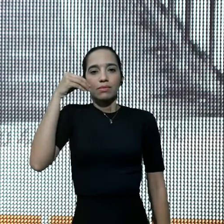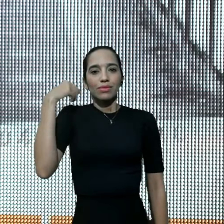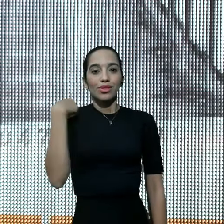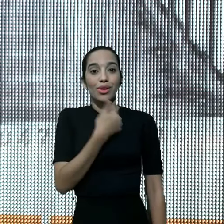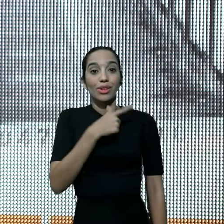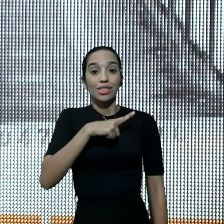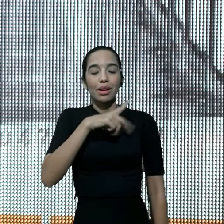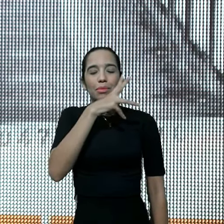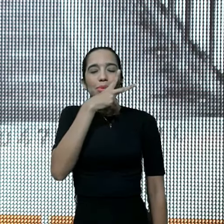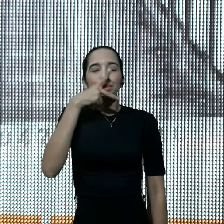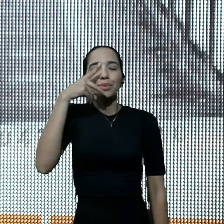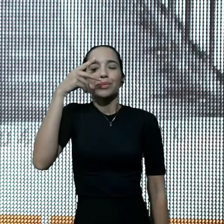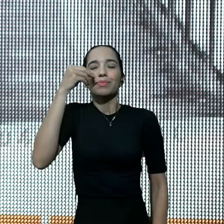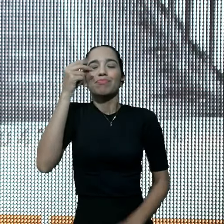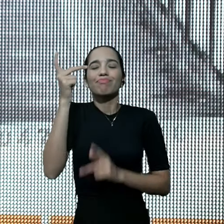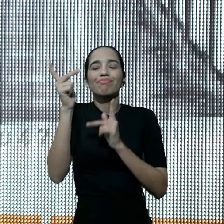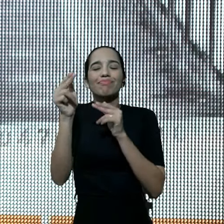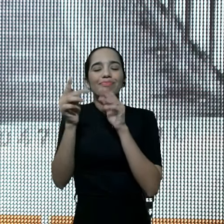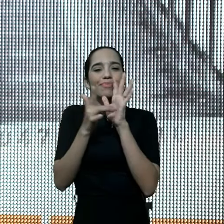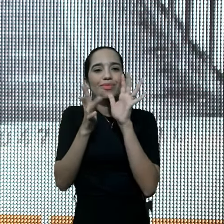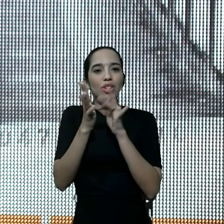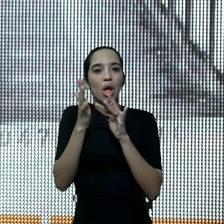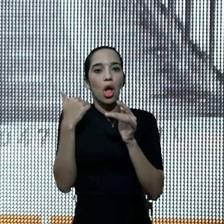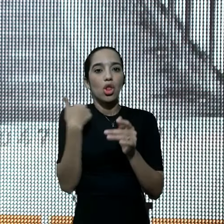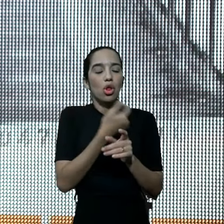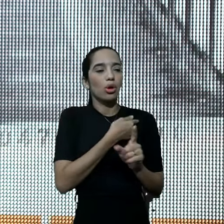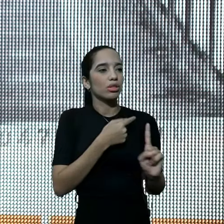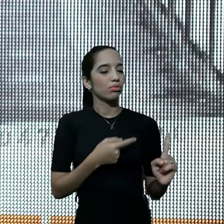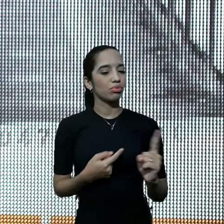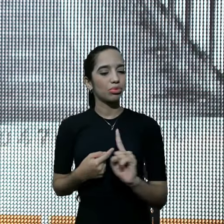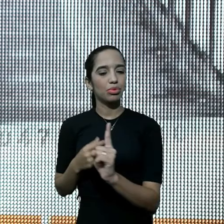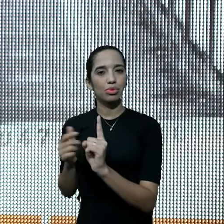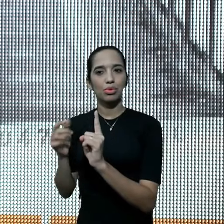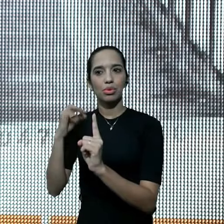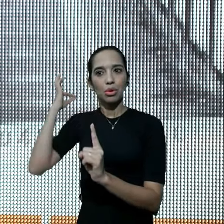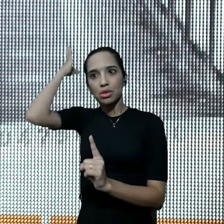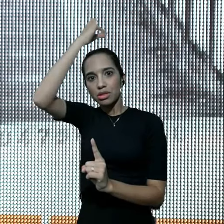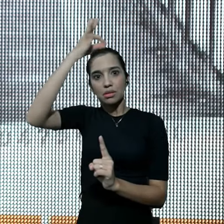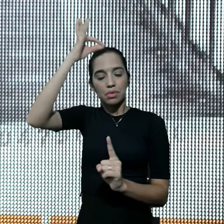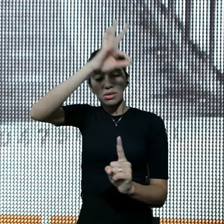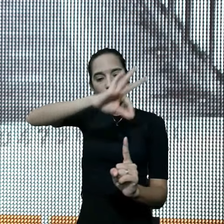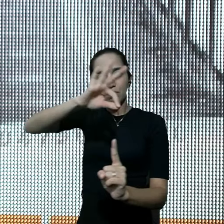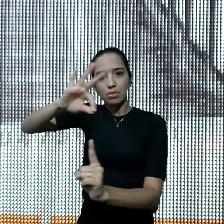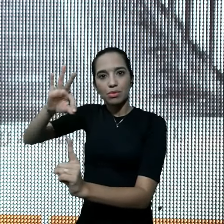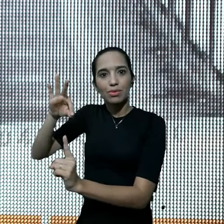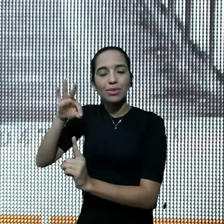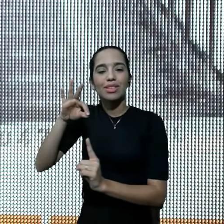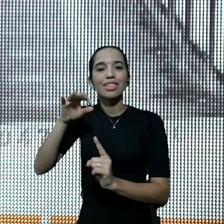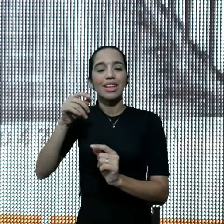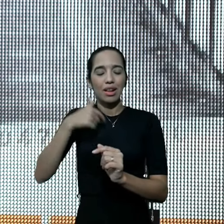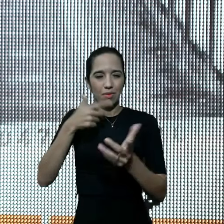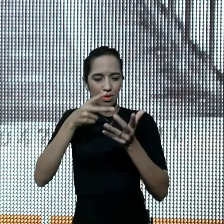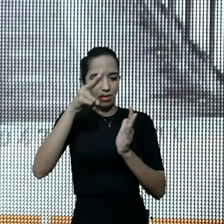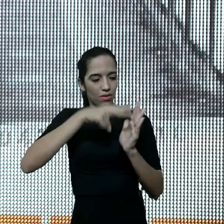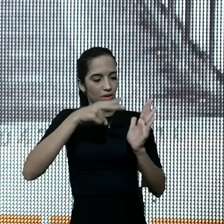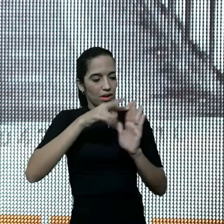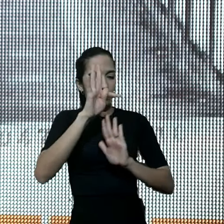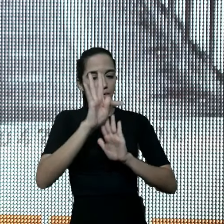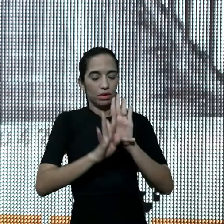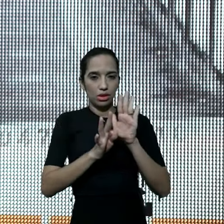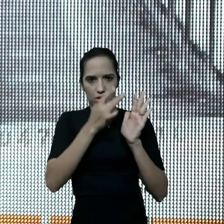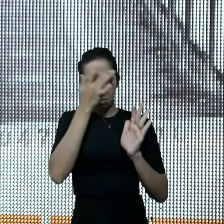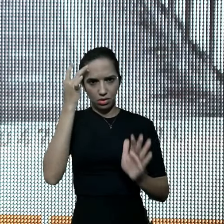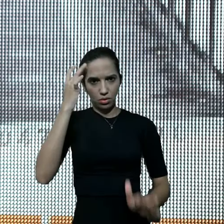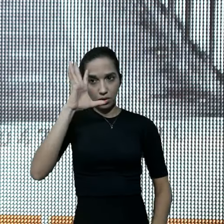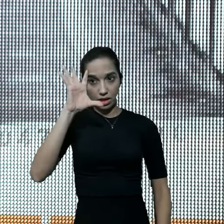o bom perfume de Cristo, por onde nós passamos, nós carregamos a sua presença, e eu quero ler um texto da palavra de Deus, que mostra alguém que